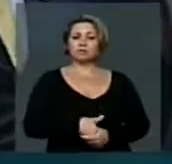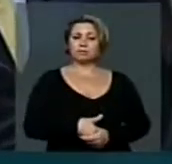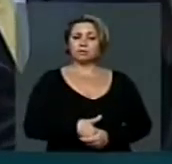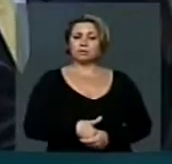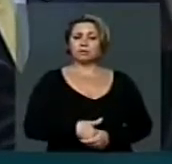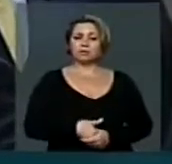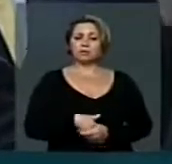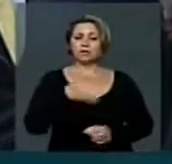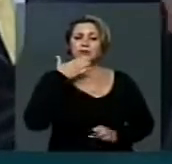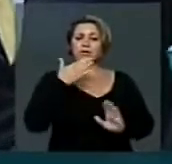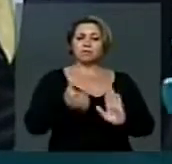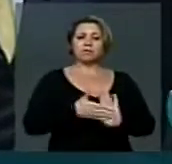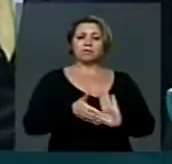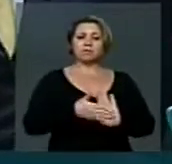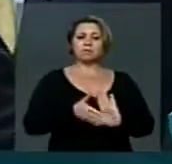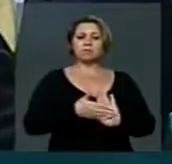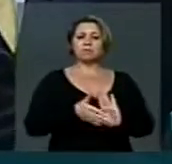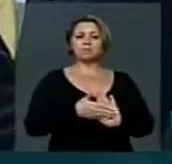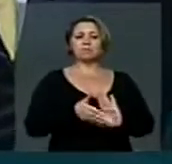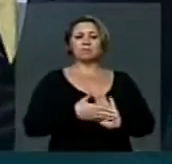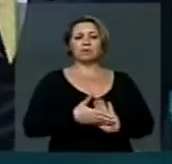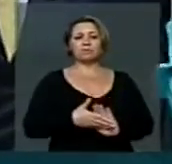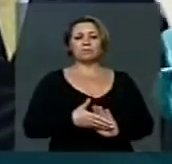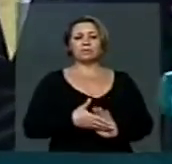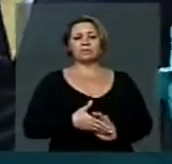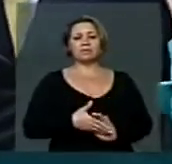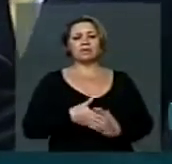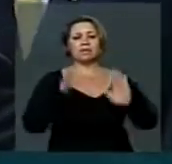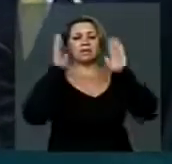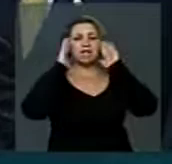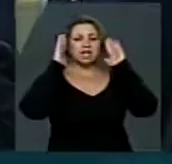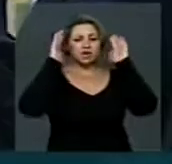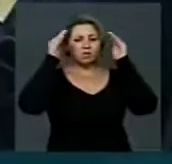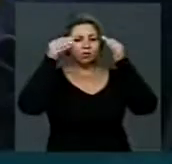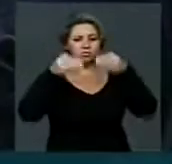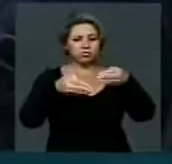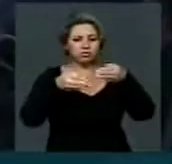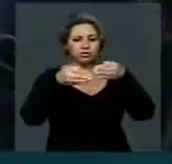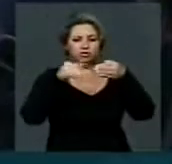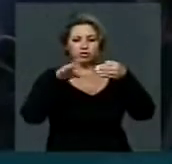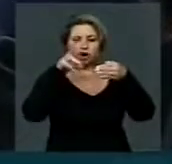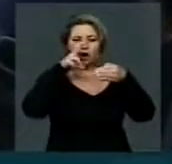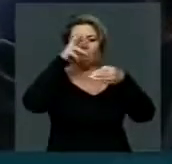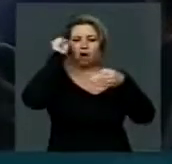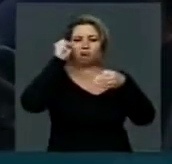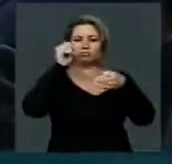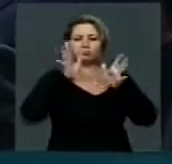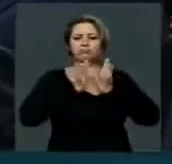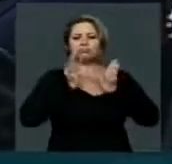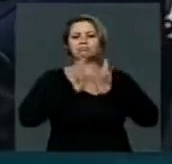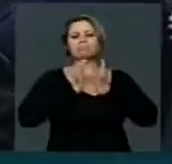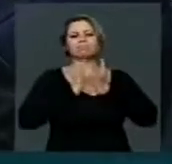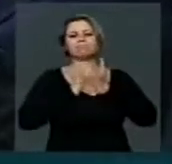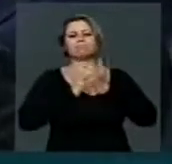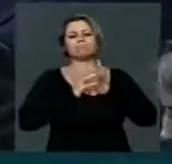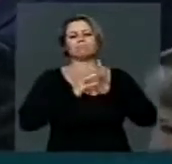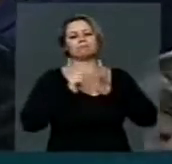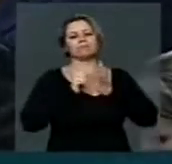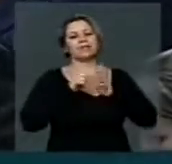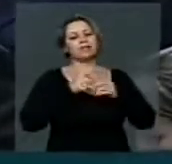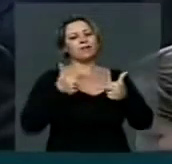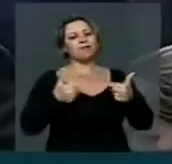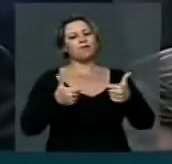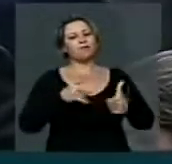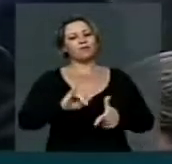essa proposta aqui no dia de hoje, é concentração de poder, mais de uma vez. Ou seja, é ter a